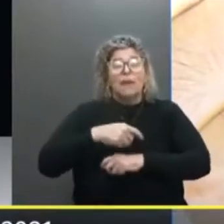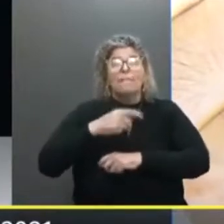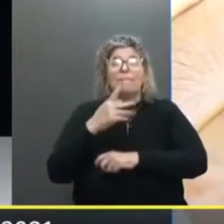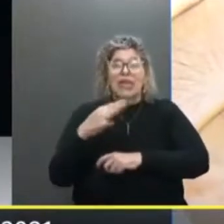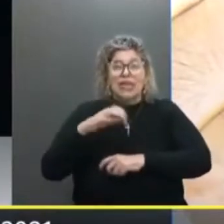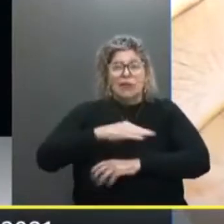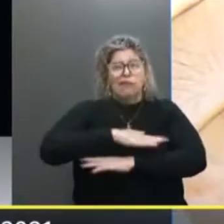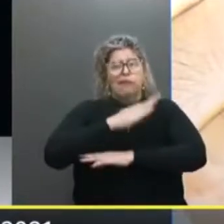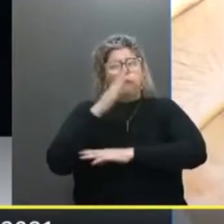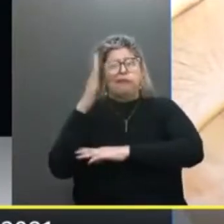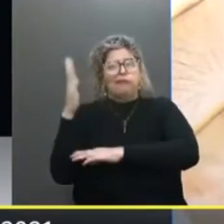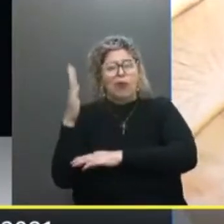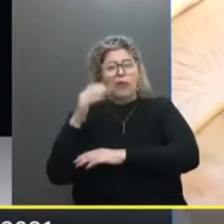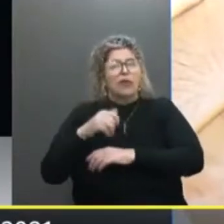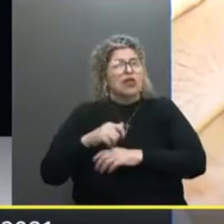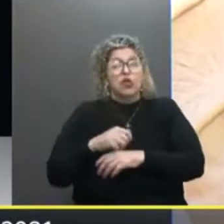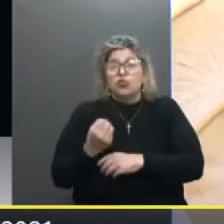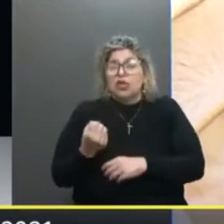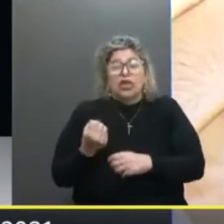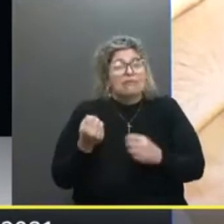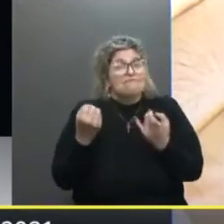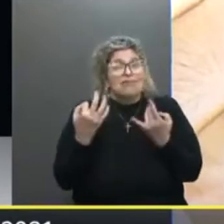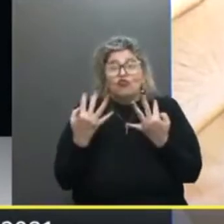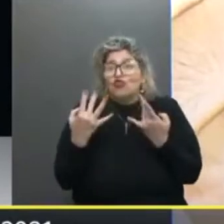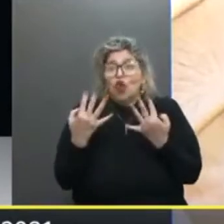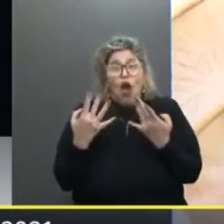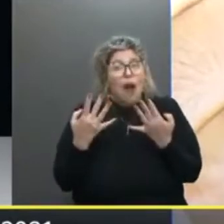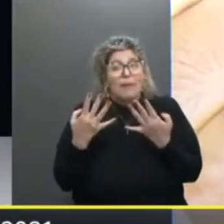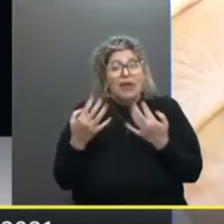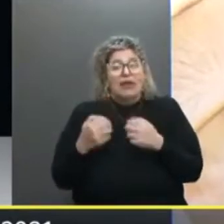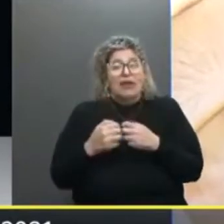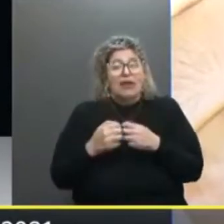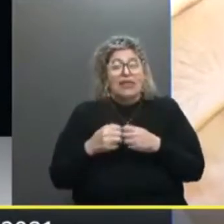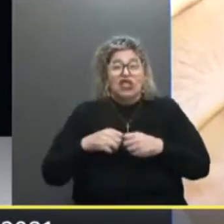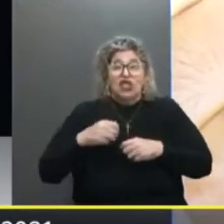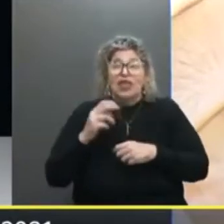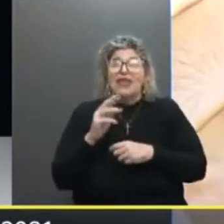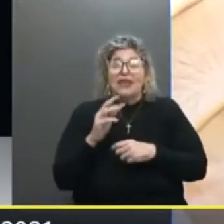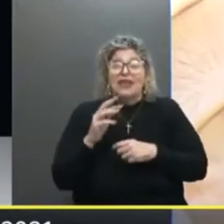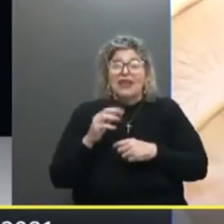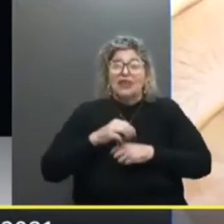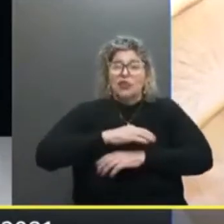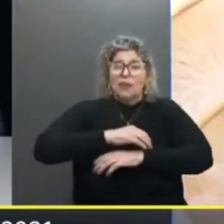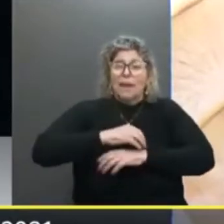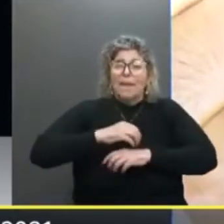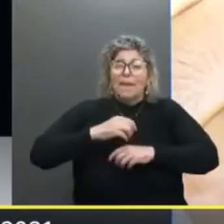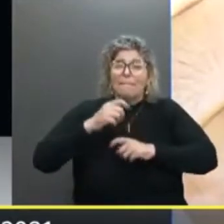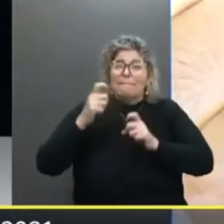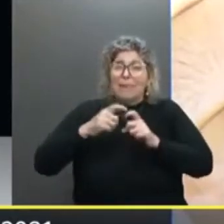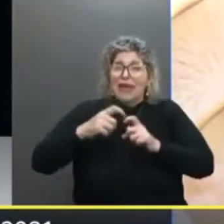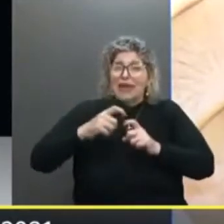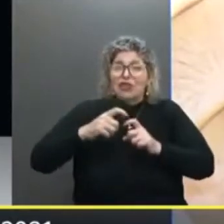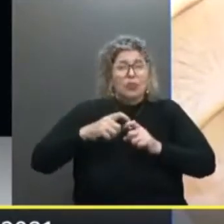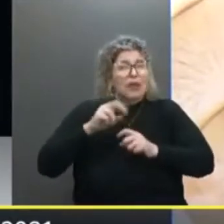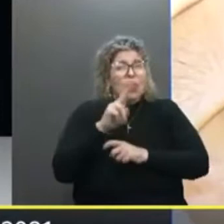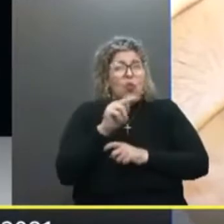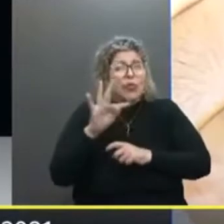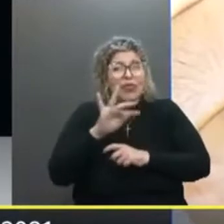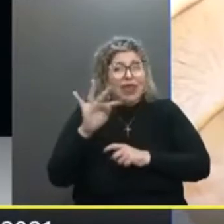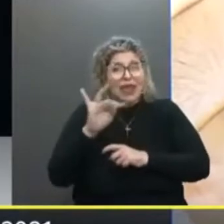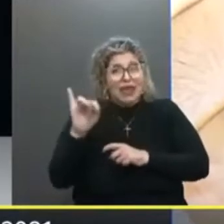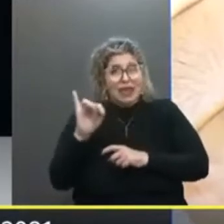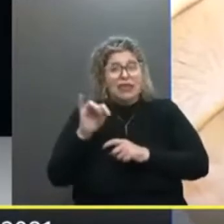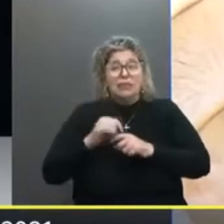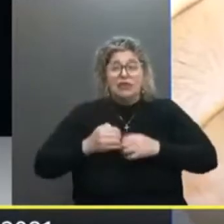simples fato De que nós Não temos Em número suficiente Intensivistas No estado Do Rio Grande do Sul Para cobrir Todas as UTIs Que